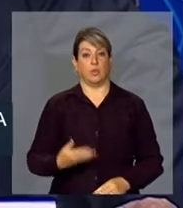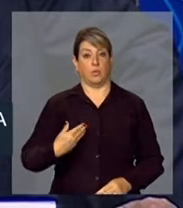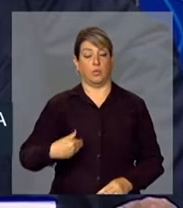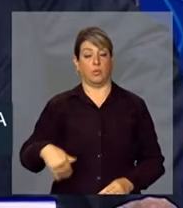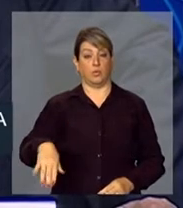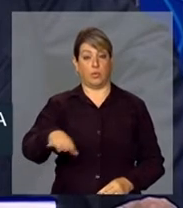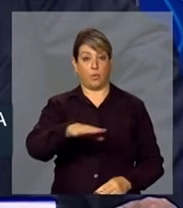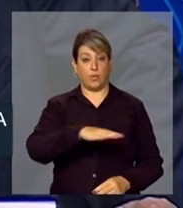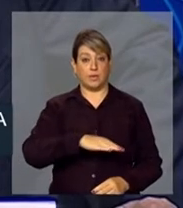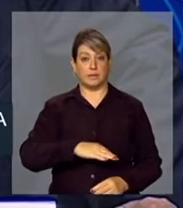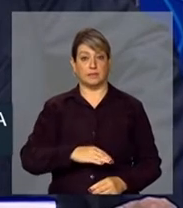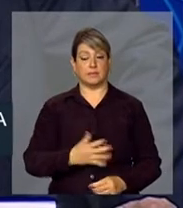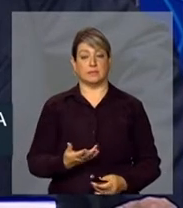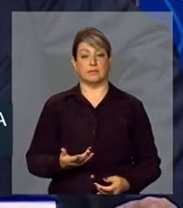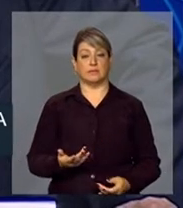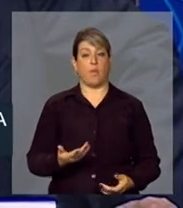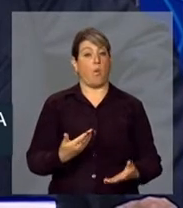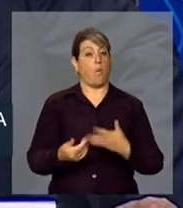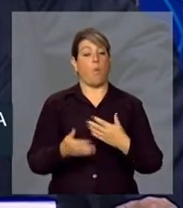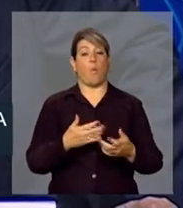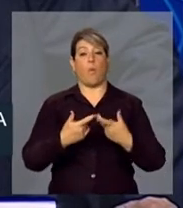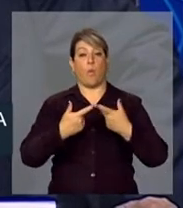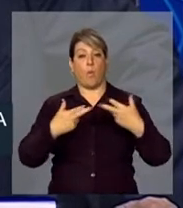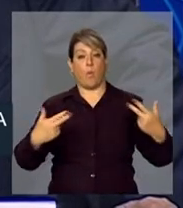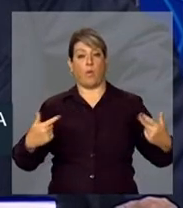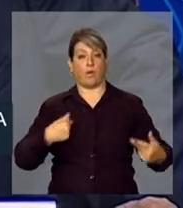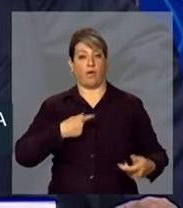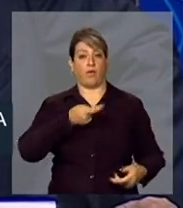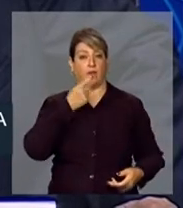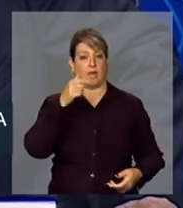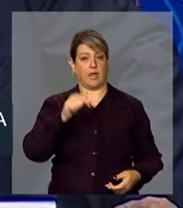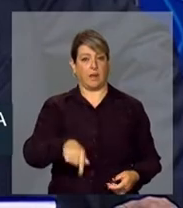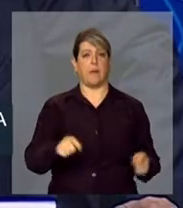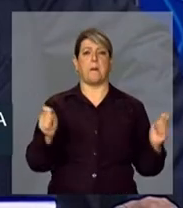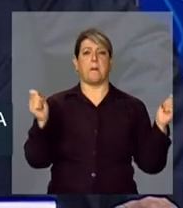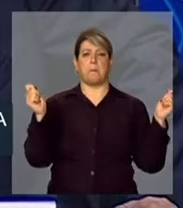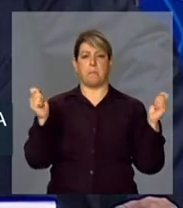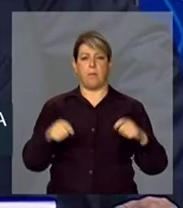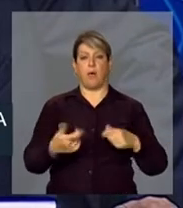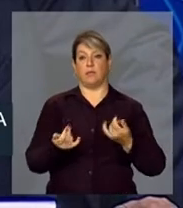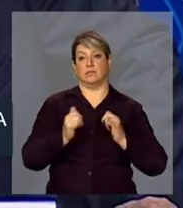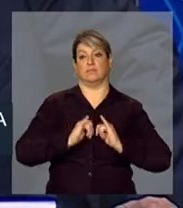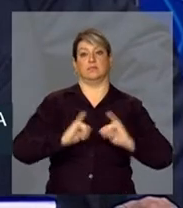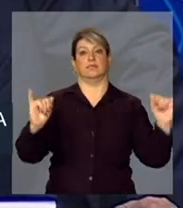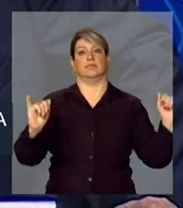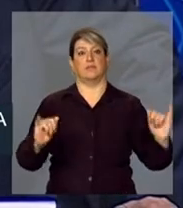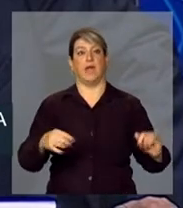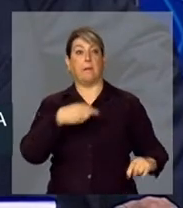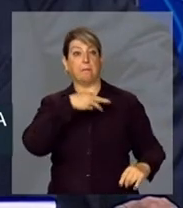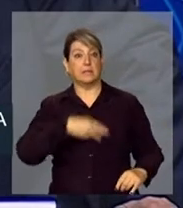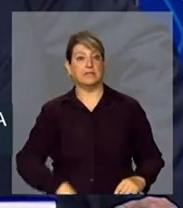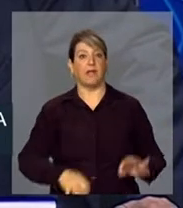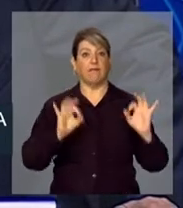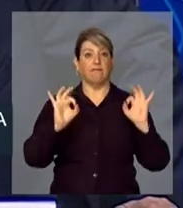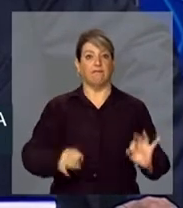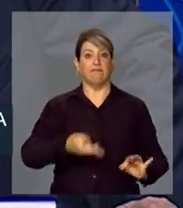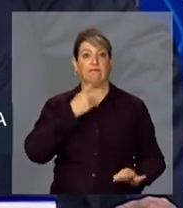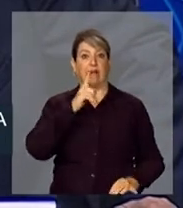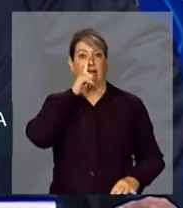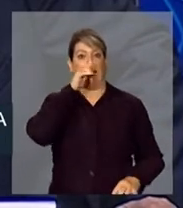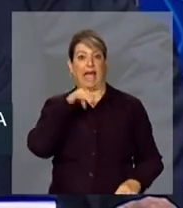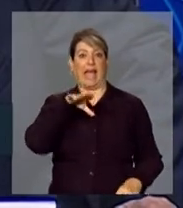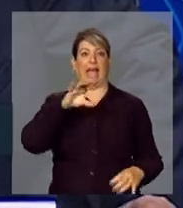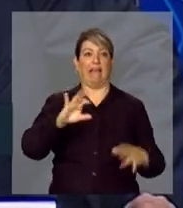Nós, qualquer coisa que eu digo aqui, pode fazer a manchete. O ministro confirma risco.